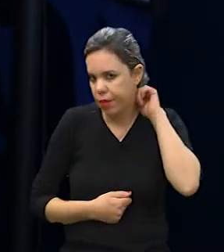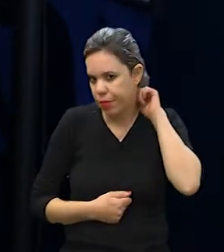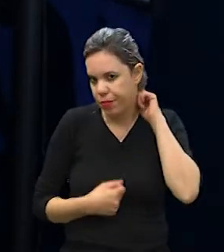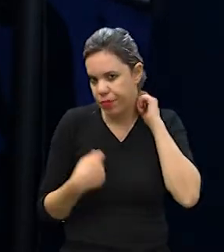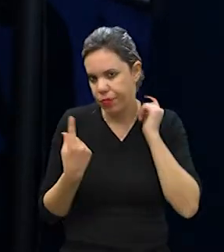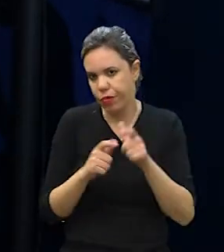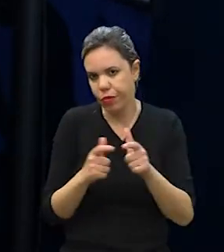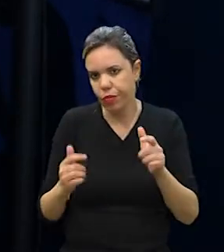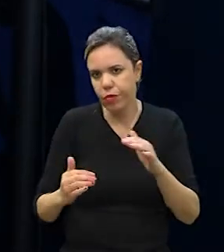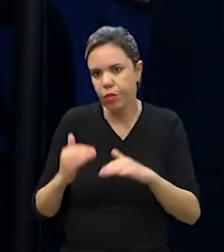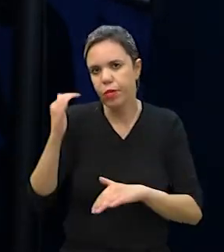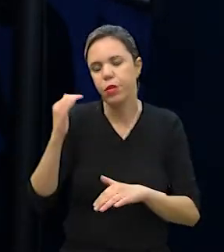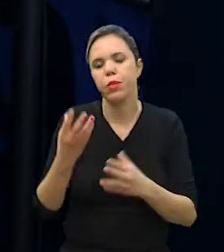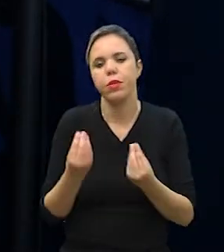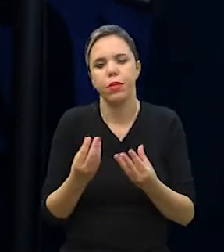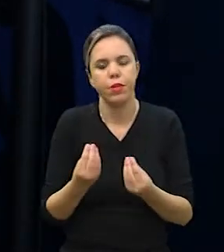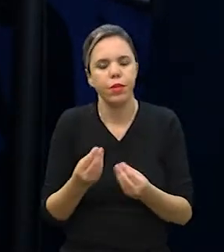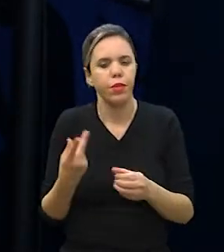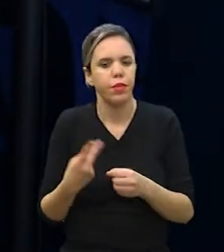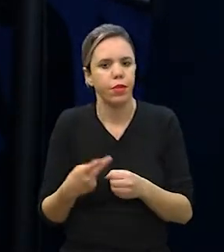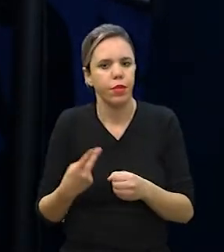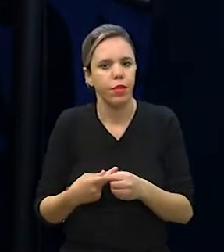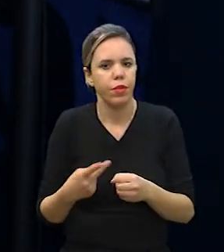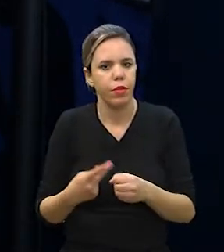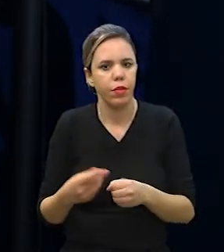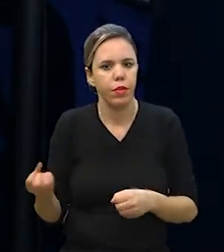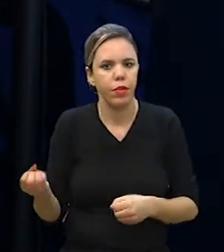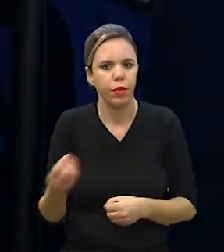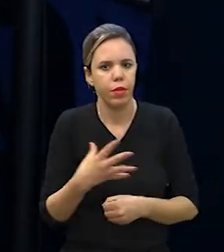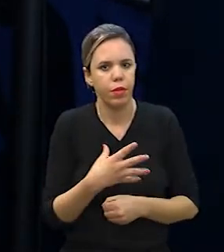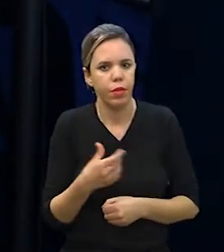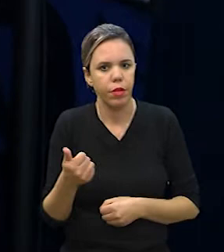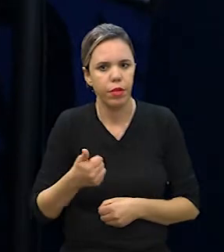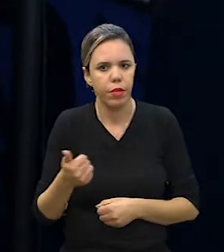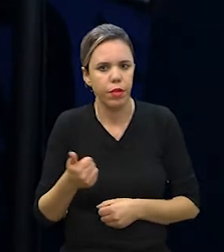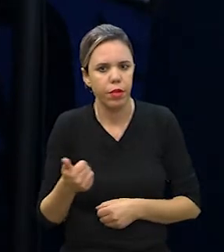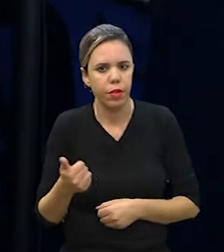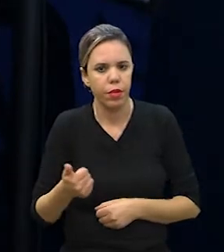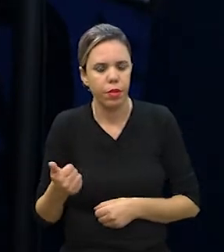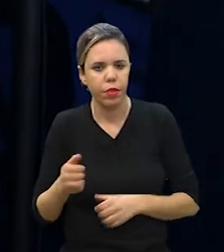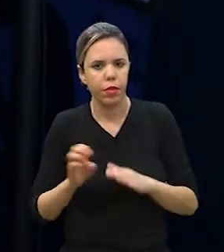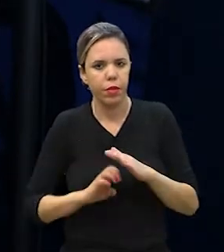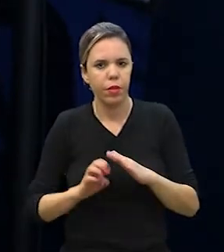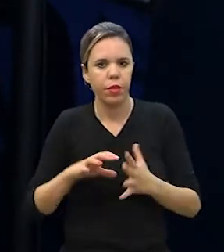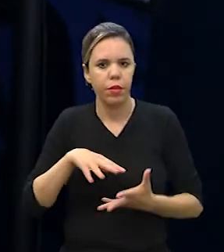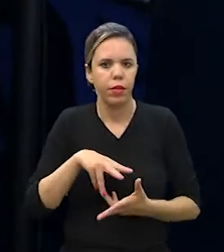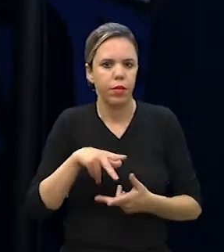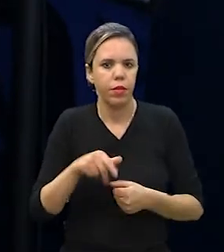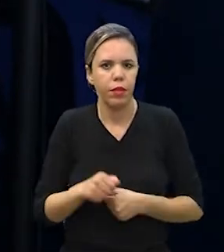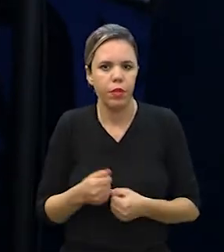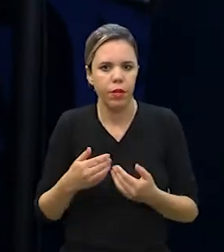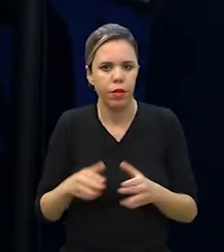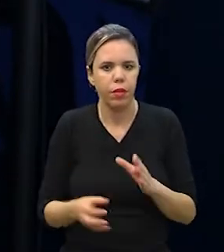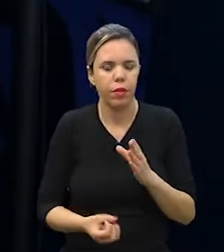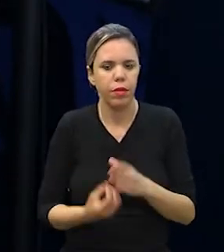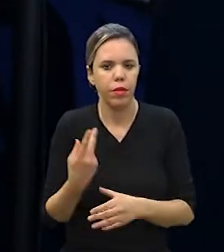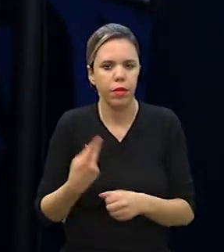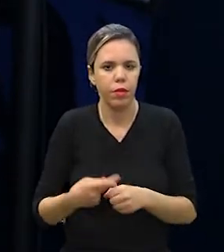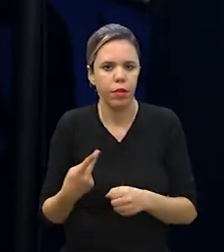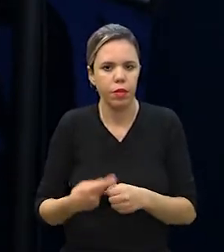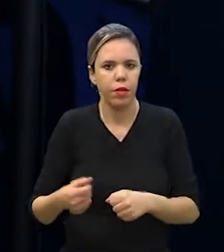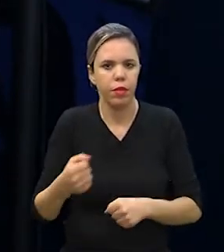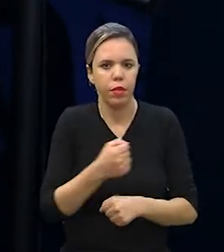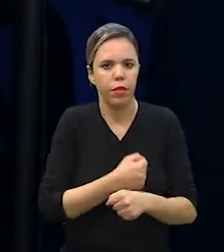Bom, nós crescemos bastante, né? É um produto totalmente novo. Foi a primeira empresa no mundo a lançar um